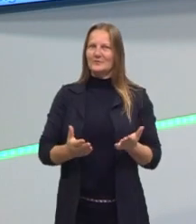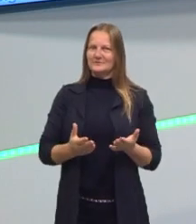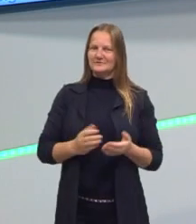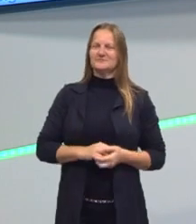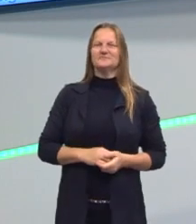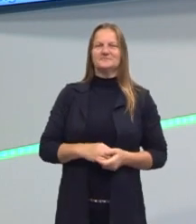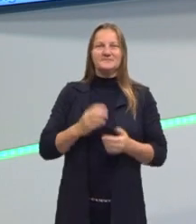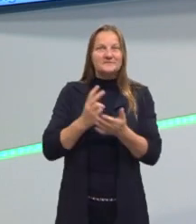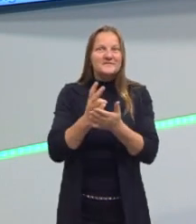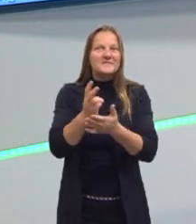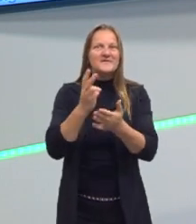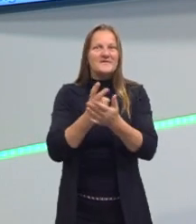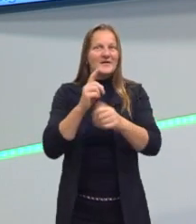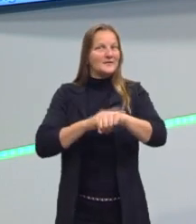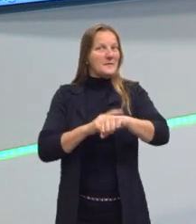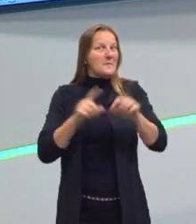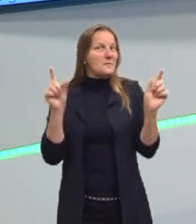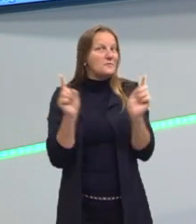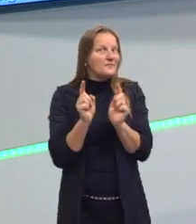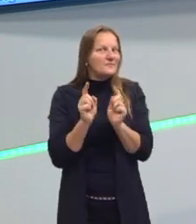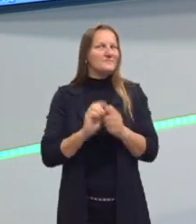dá conta aí no tempo que a gente tem.